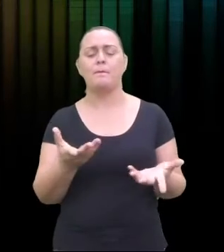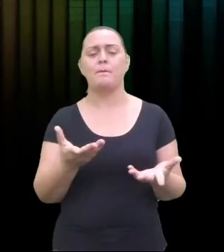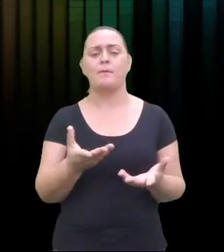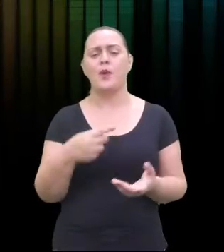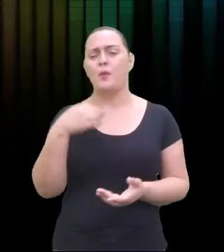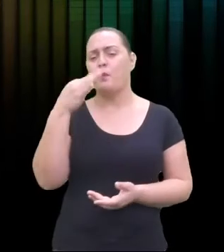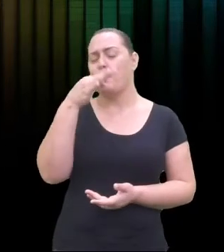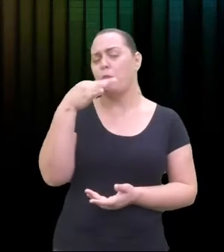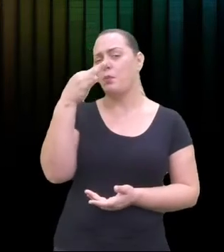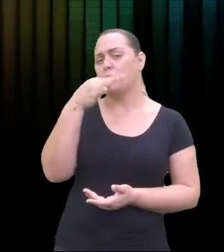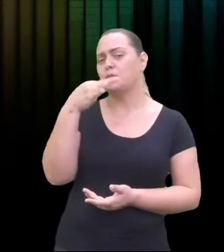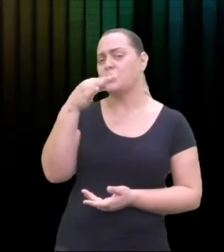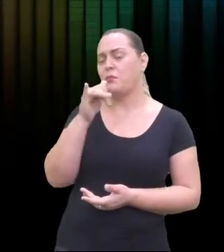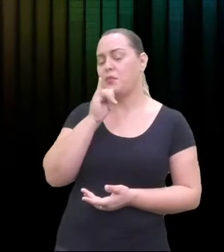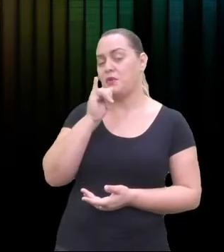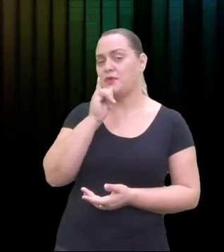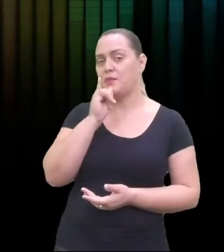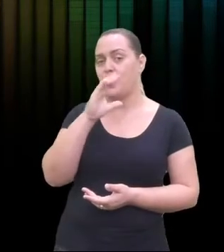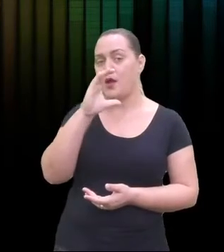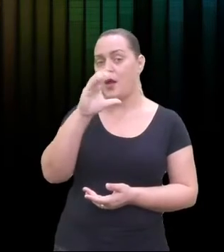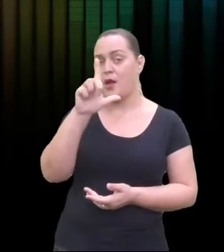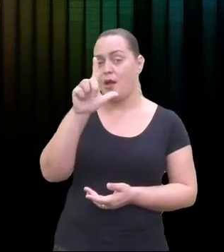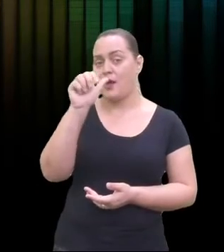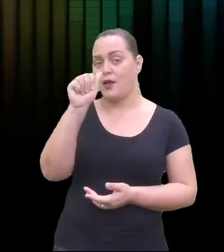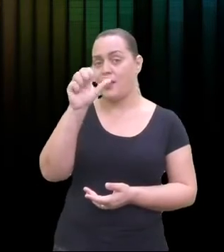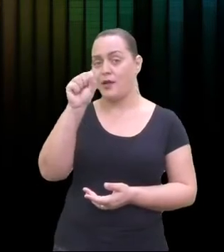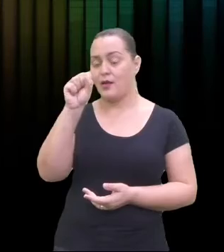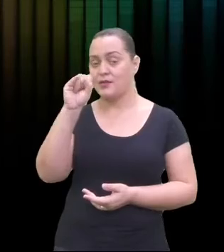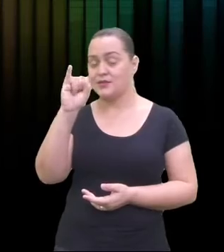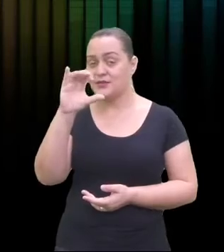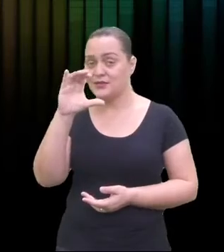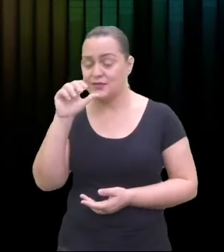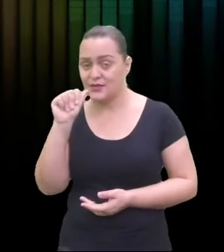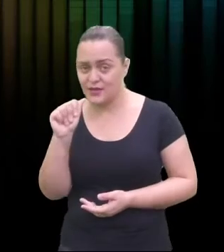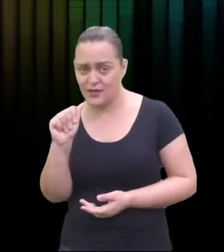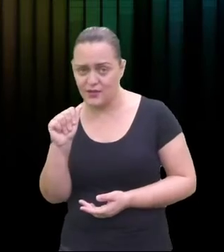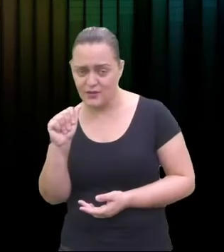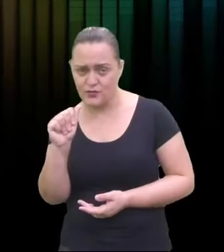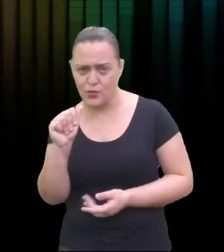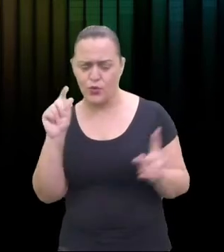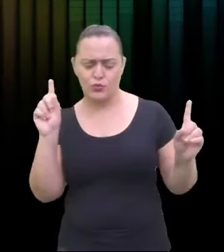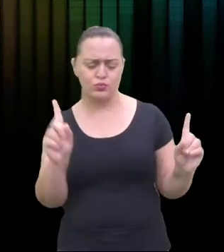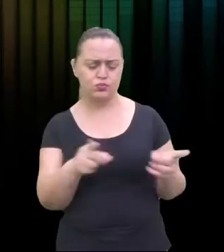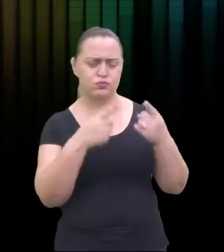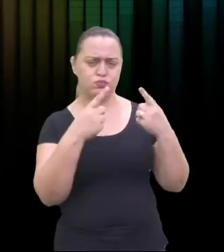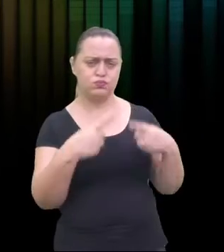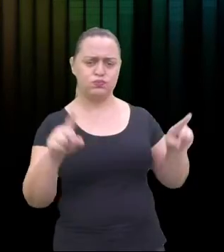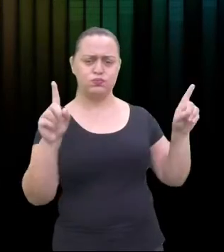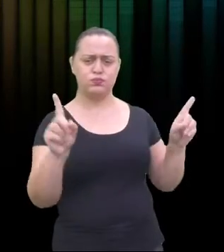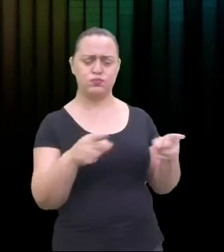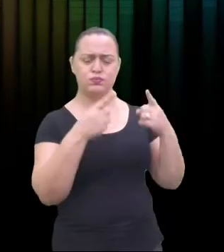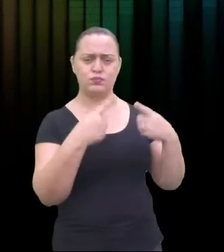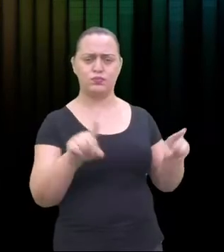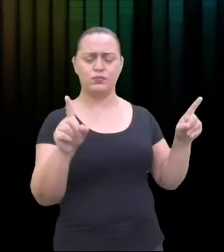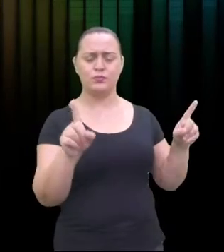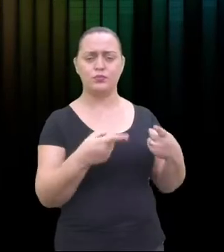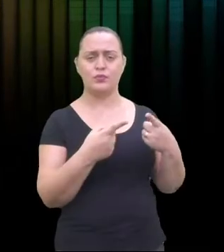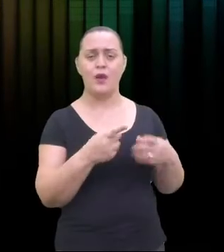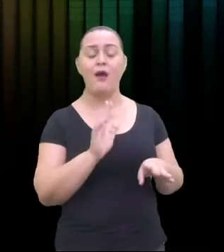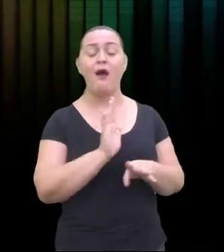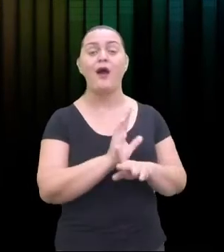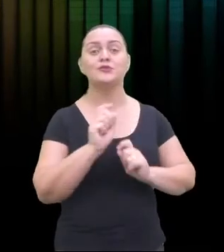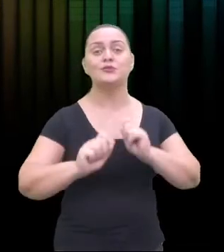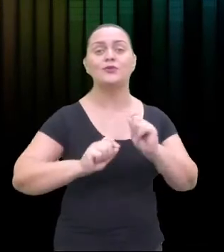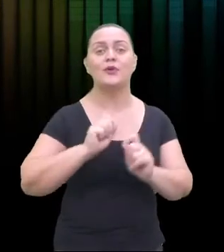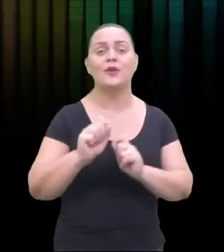de insônia. Então, quando você ouve uma música clássica, ela é relaxante, ela te ajuda a dormir. E esses estudos, gente, são